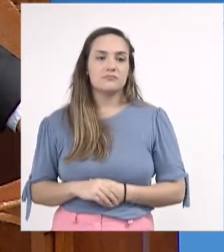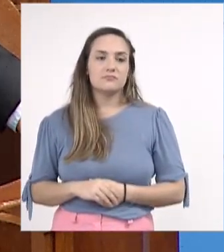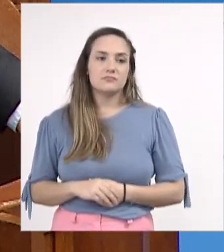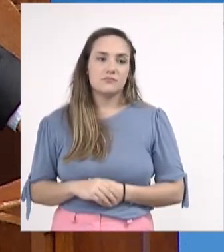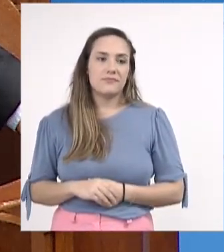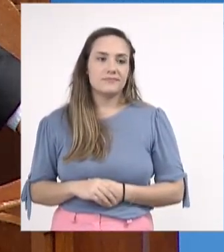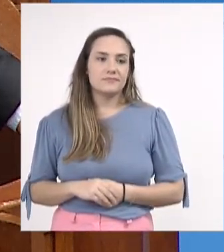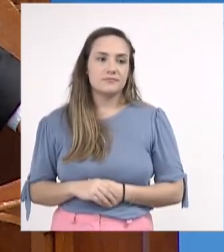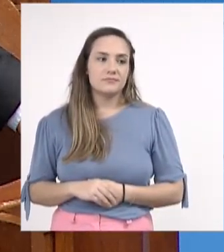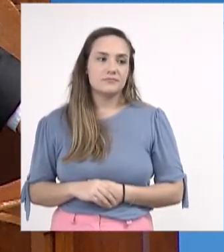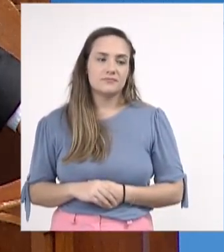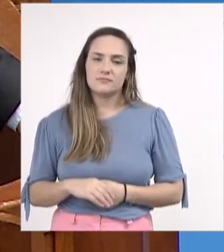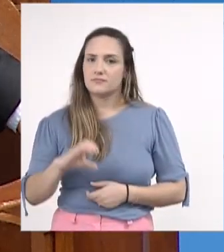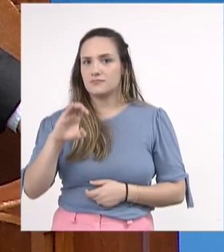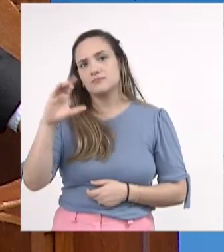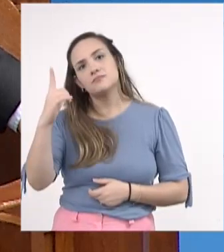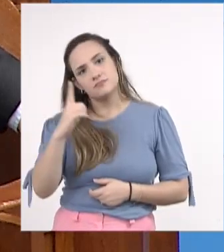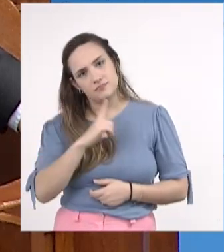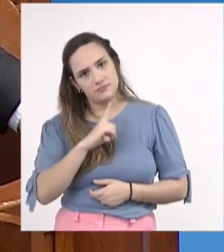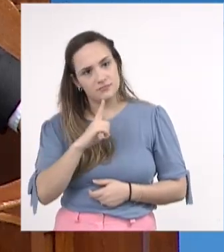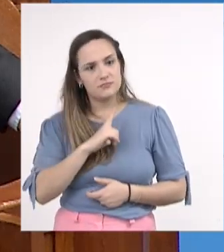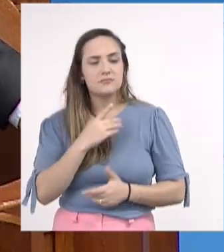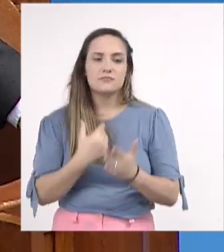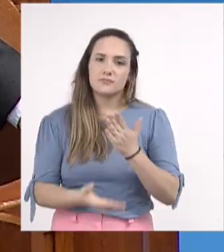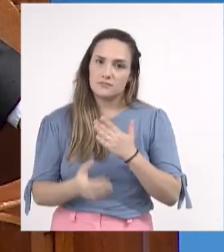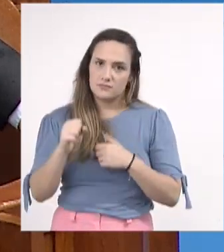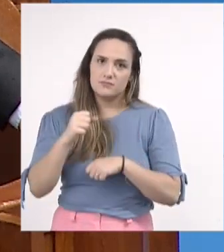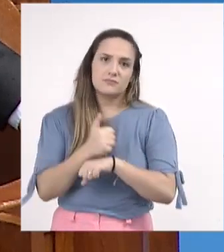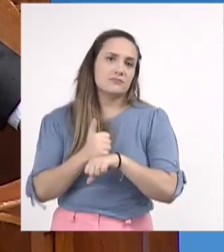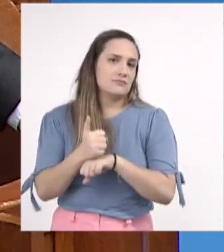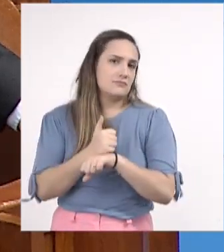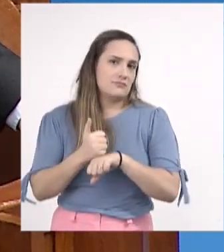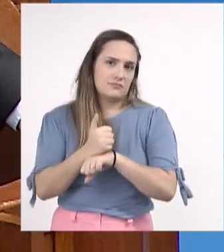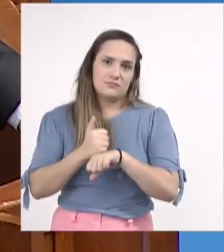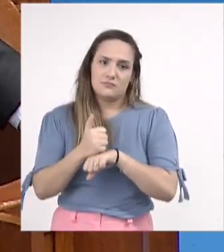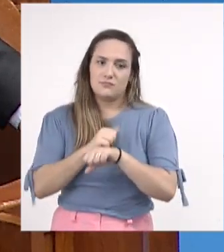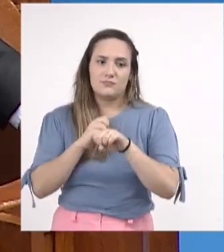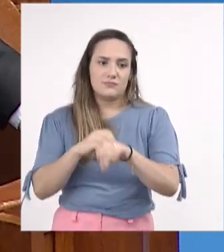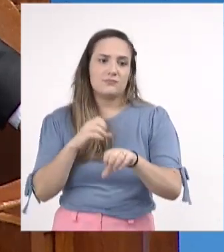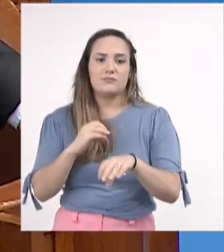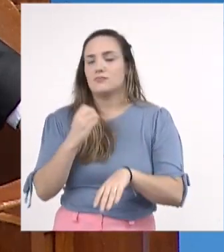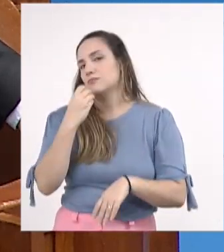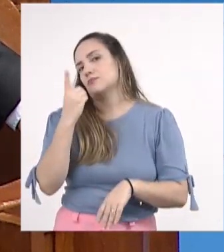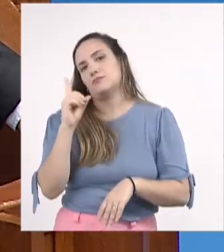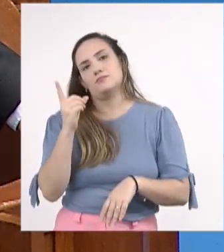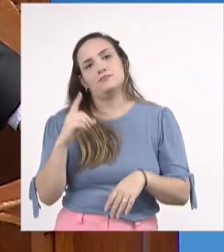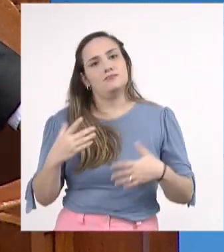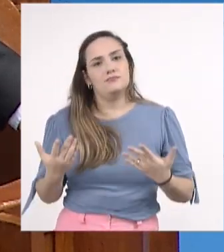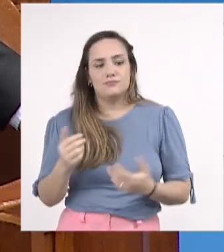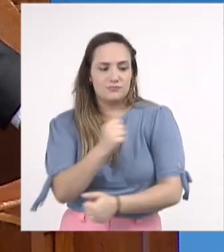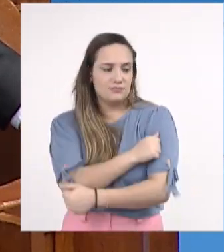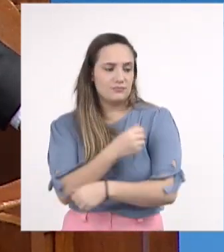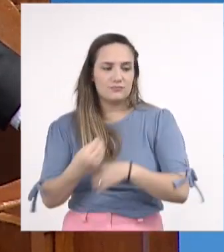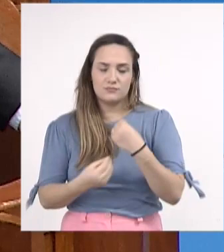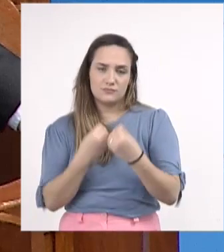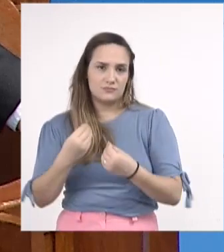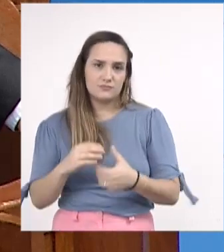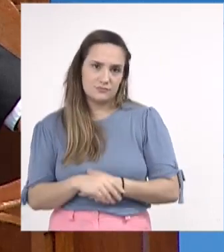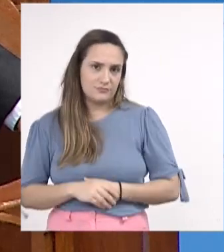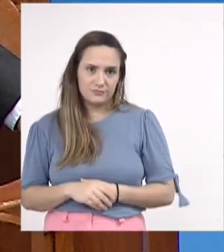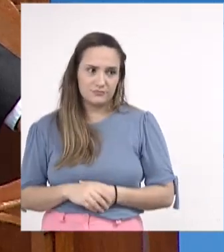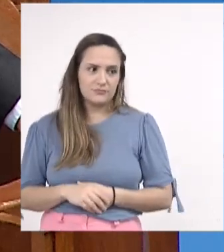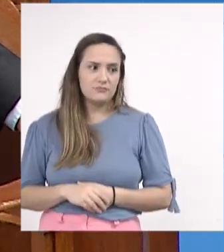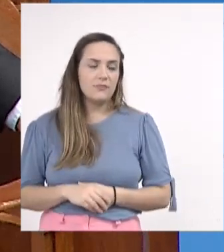um retrocesso na qualidade, no aproveitamento dos alunos na educação